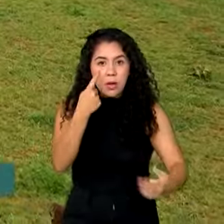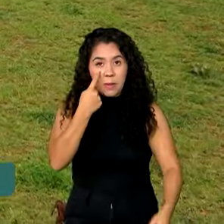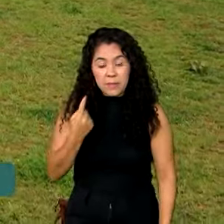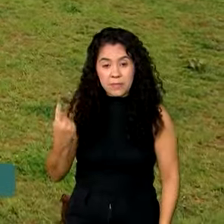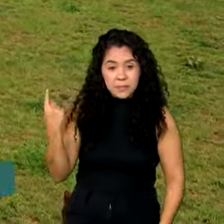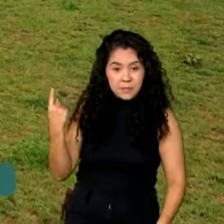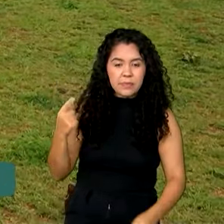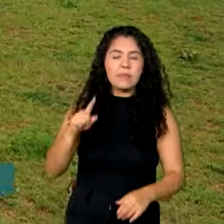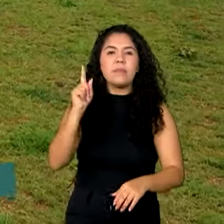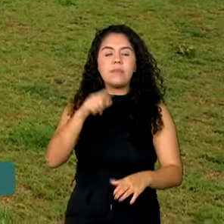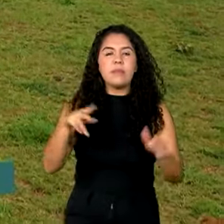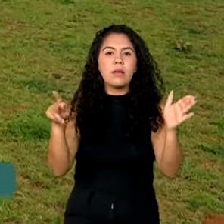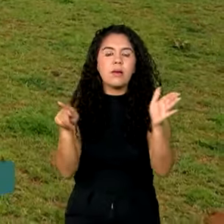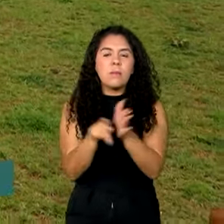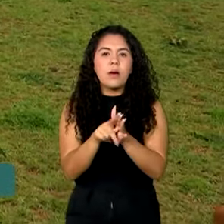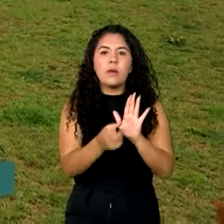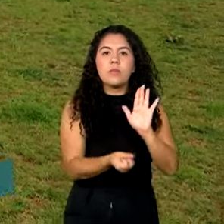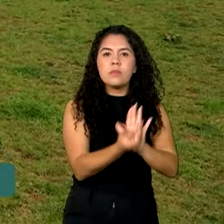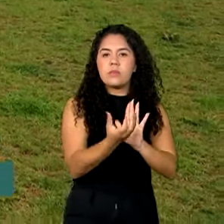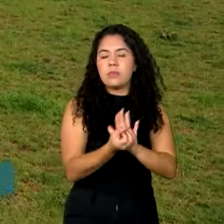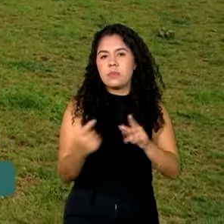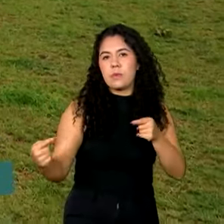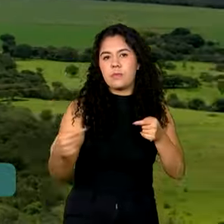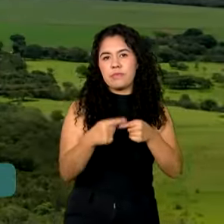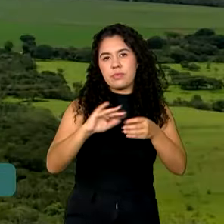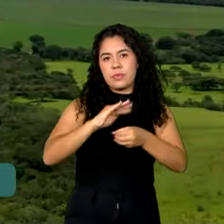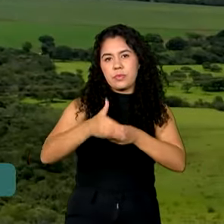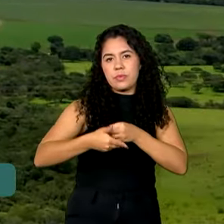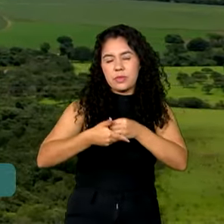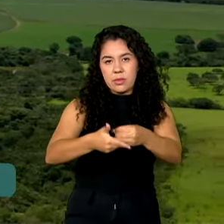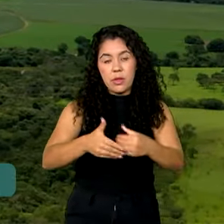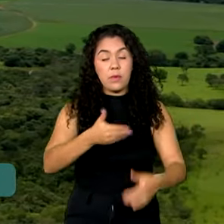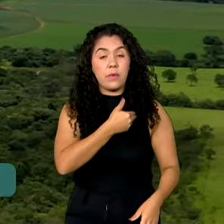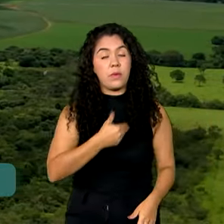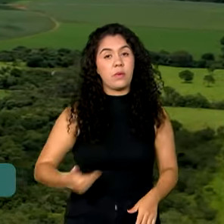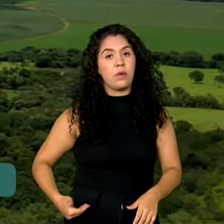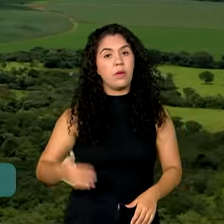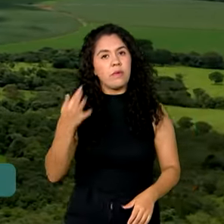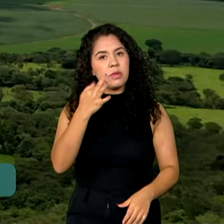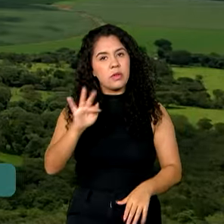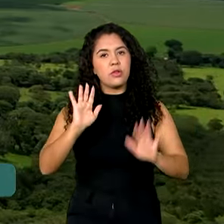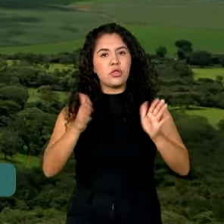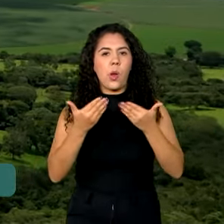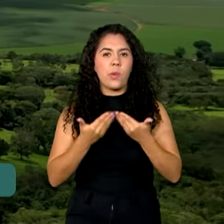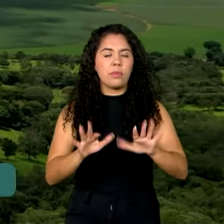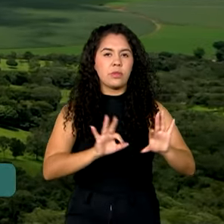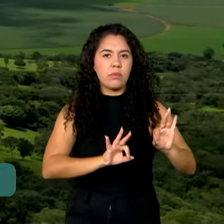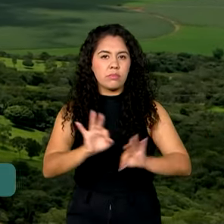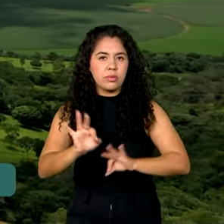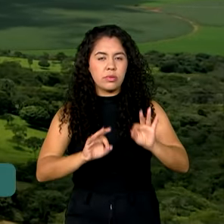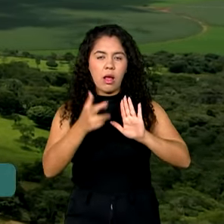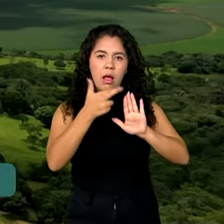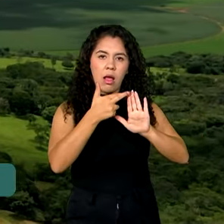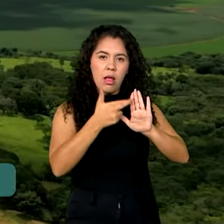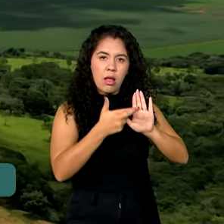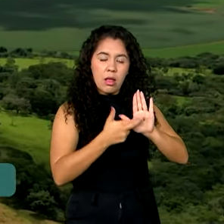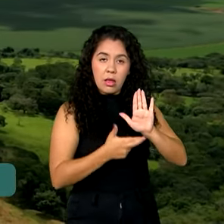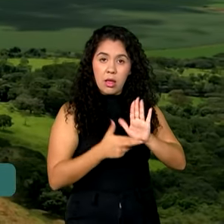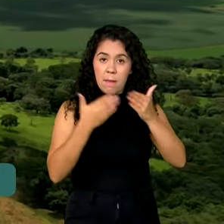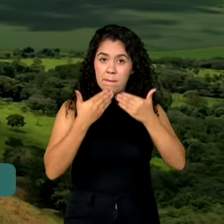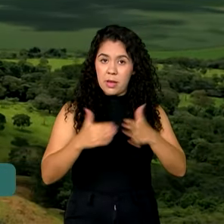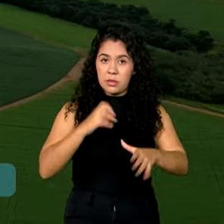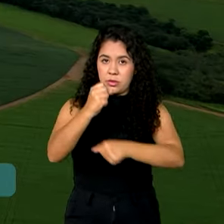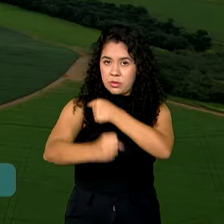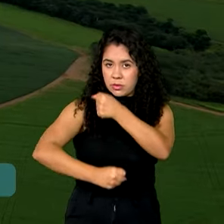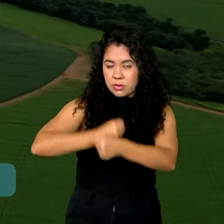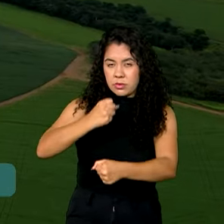em Sistemas de Produção Sustentáveis. O governo federal já está elaborando as regras e, a partir de 2025,